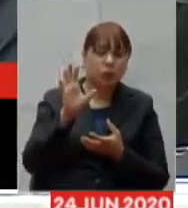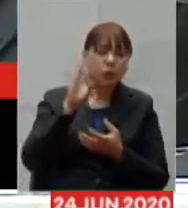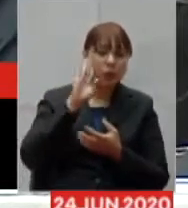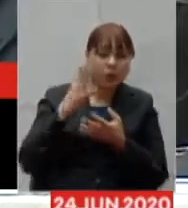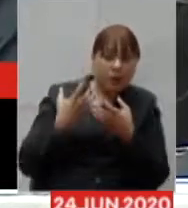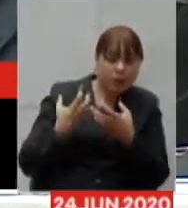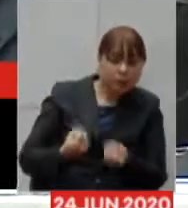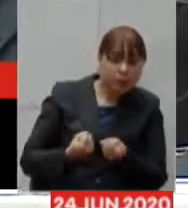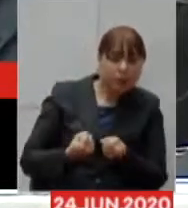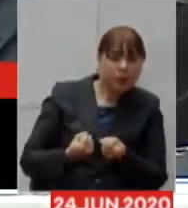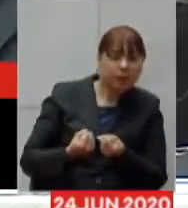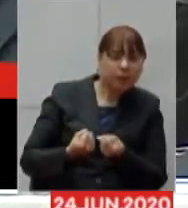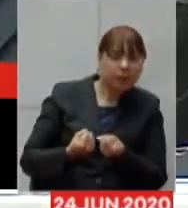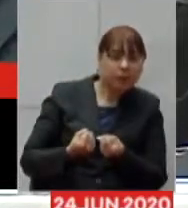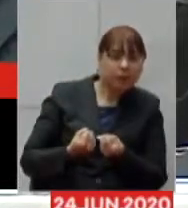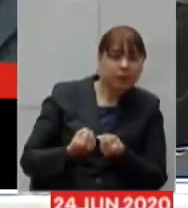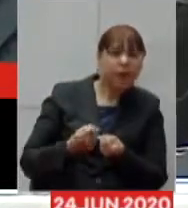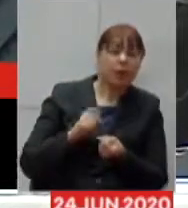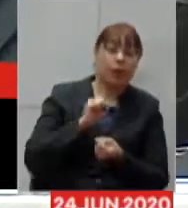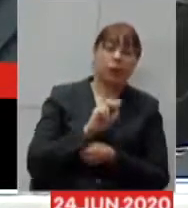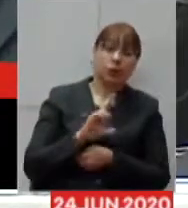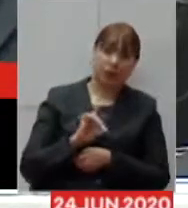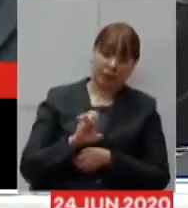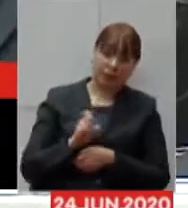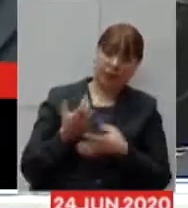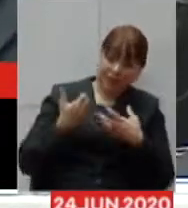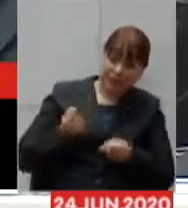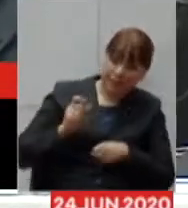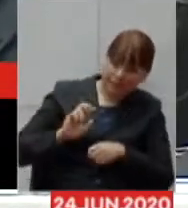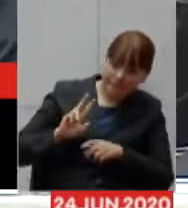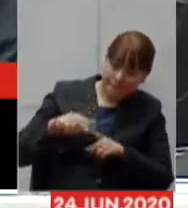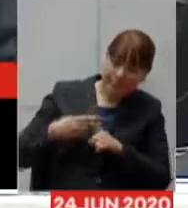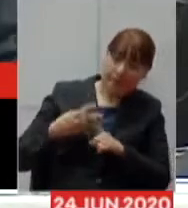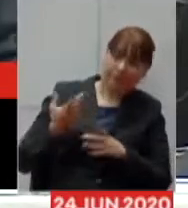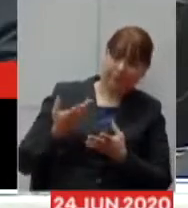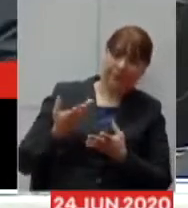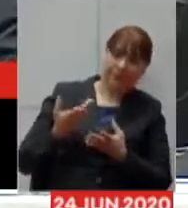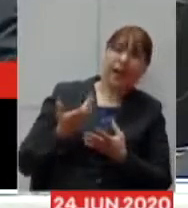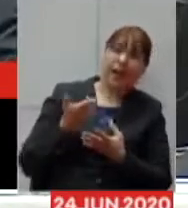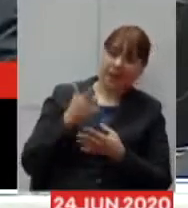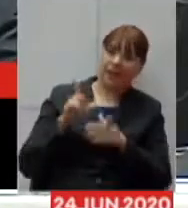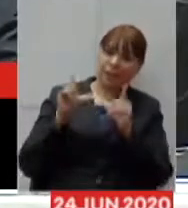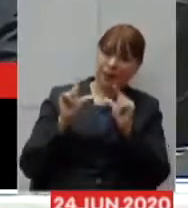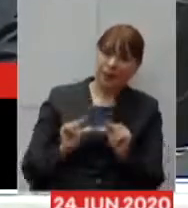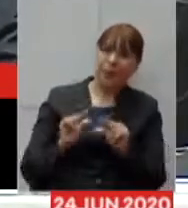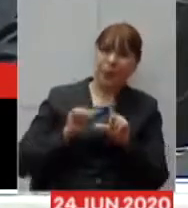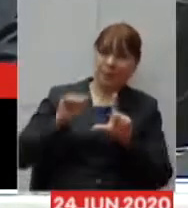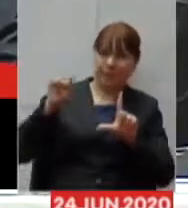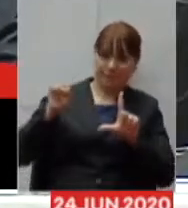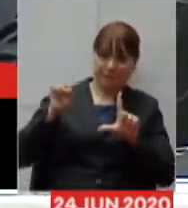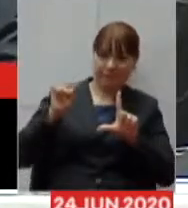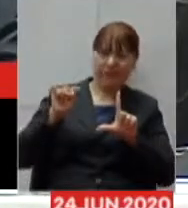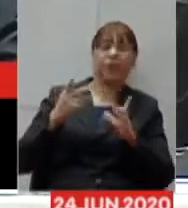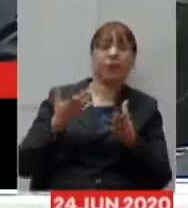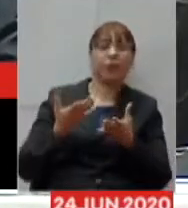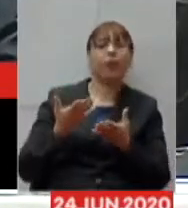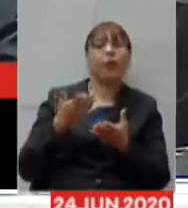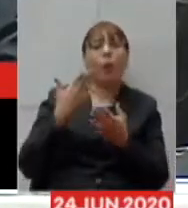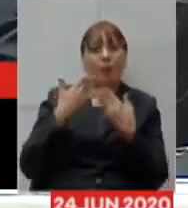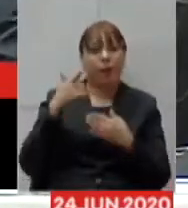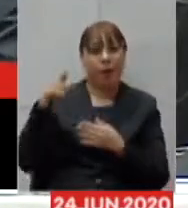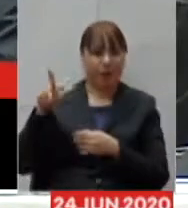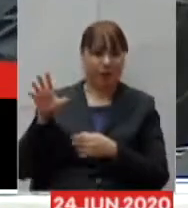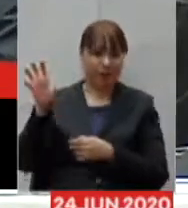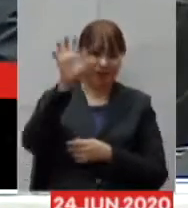está com a melhor performance de uma forma global né e a farmácia de Minas a gente vem isso